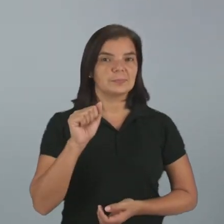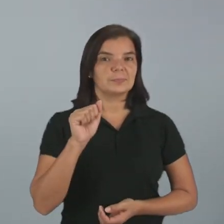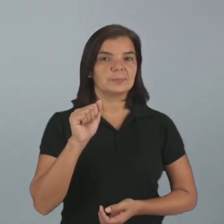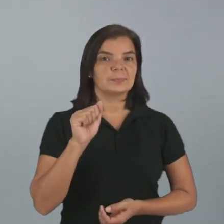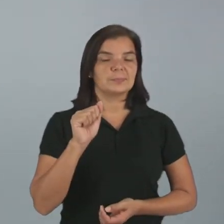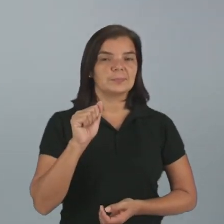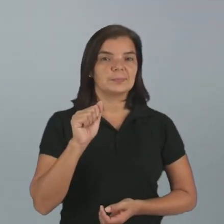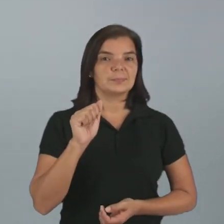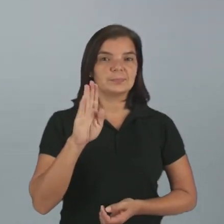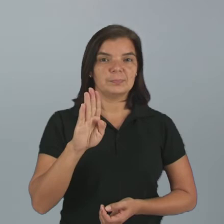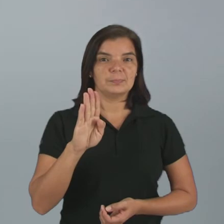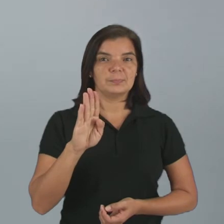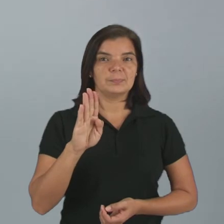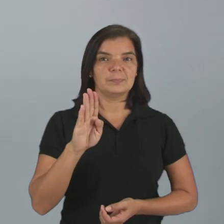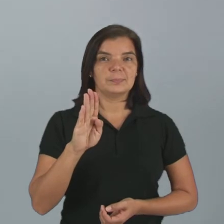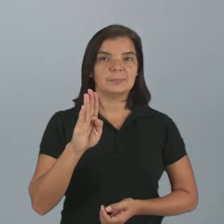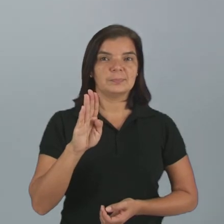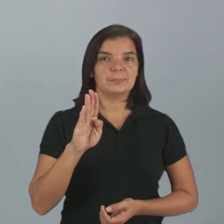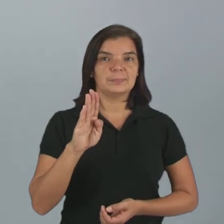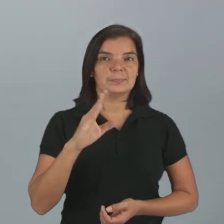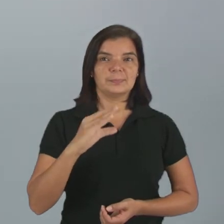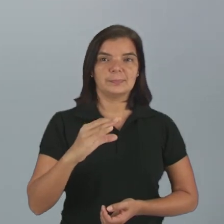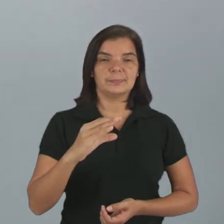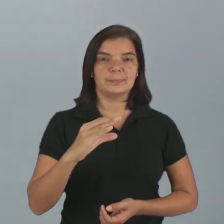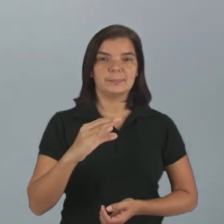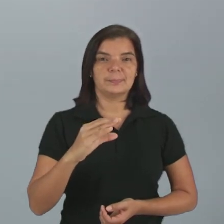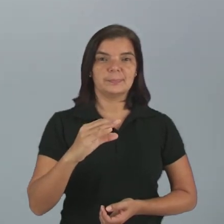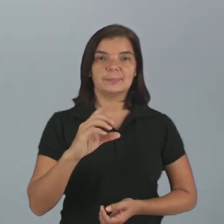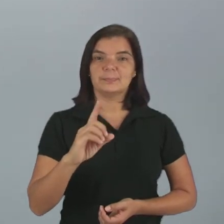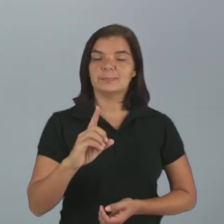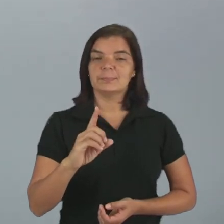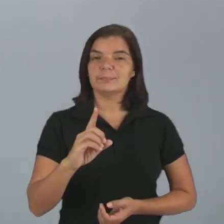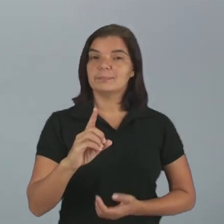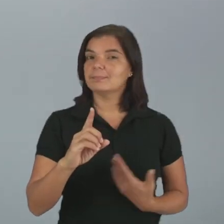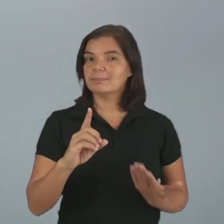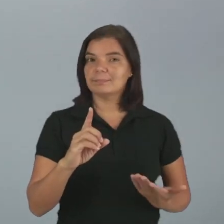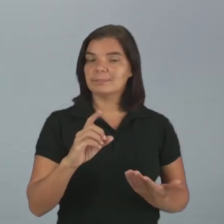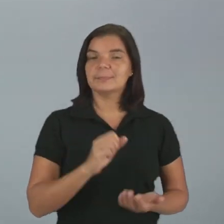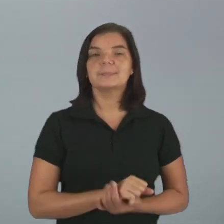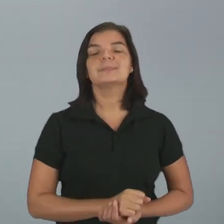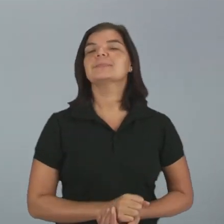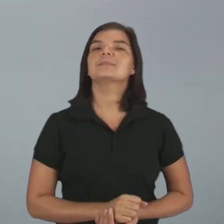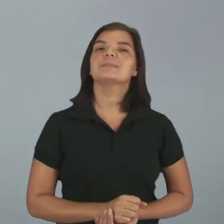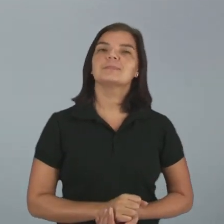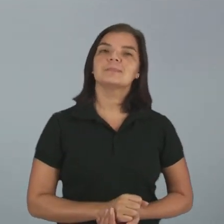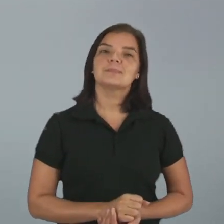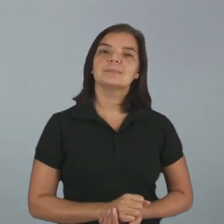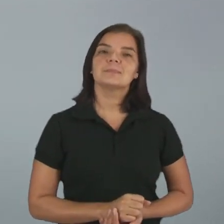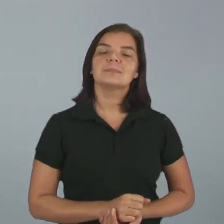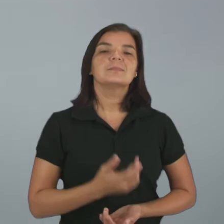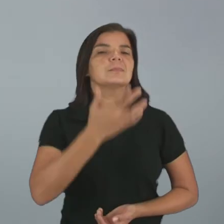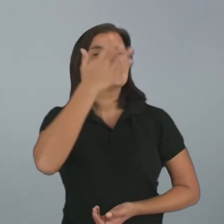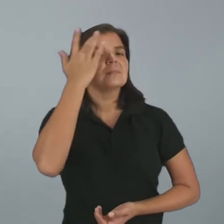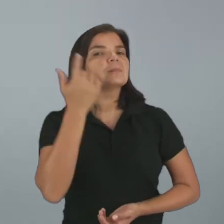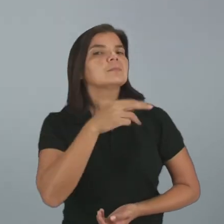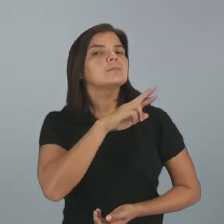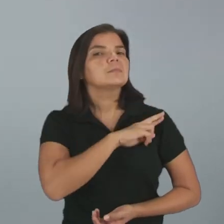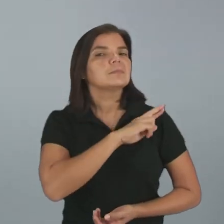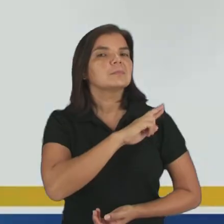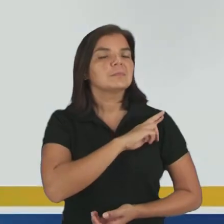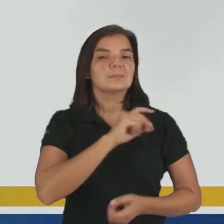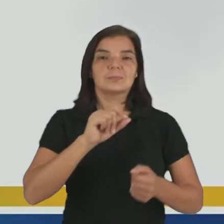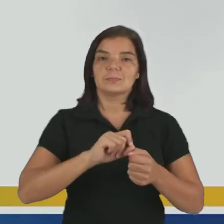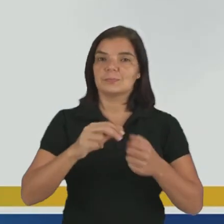A, B, C ou D? Quem era responsável pela